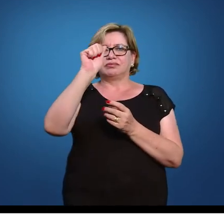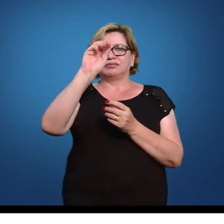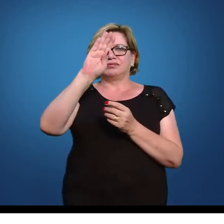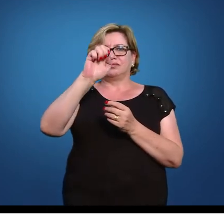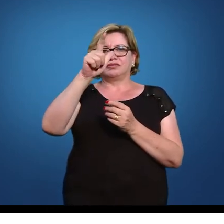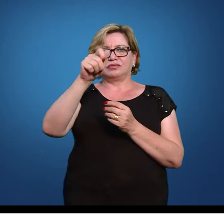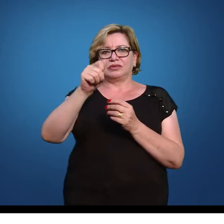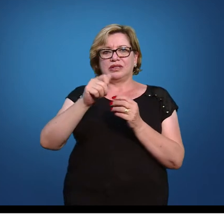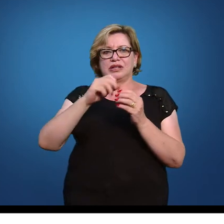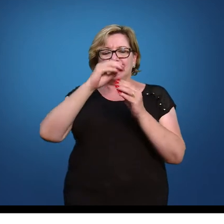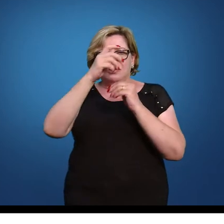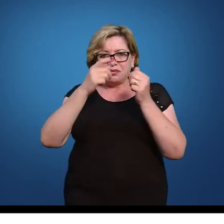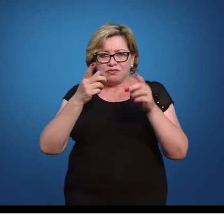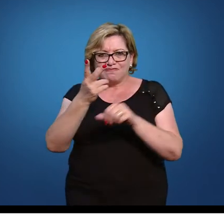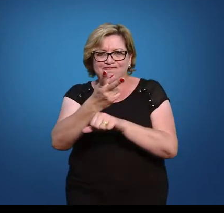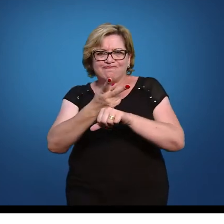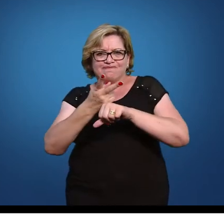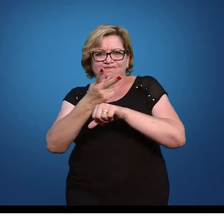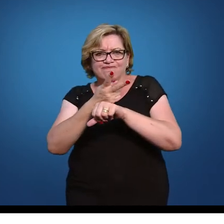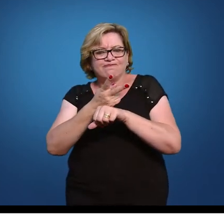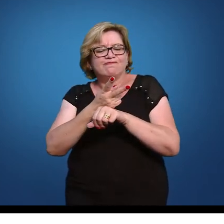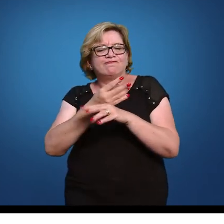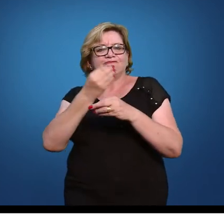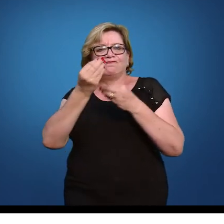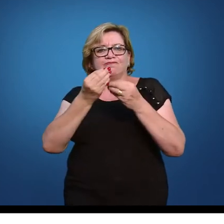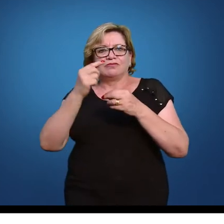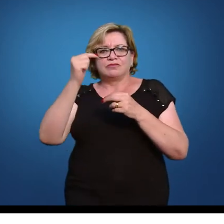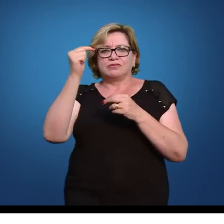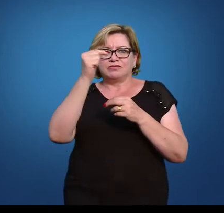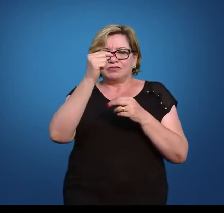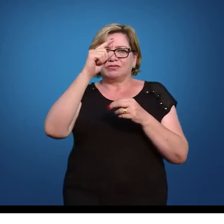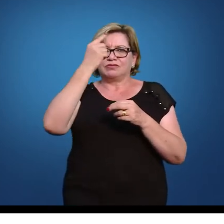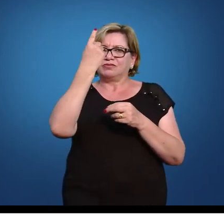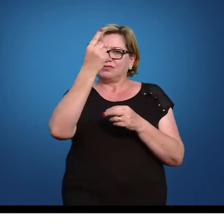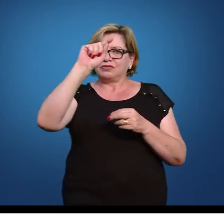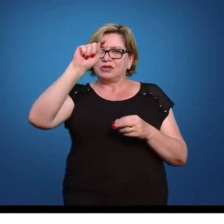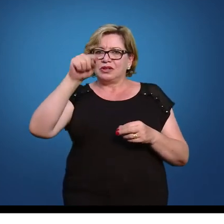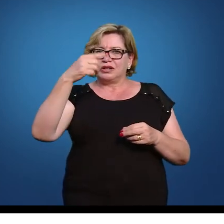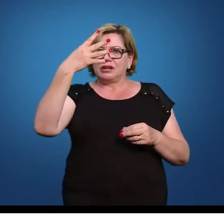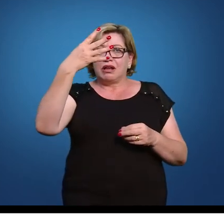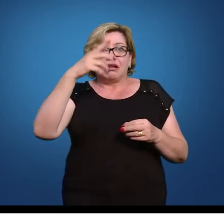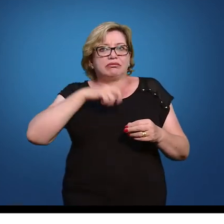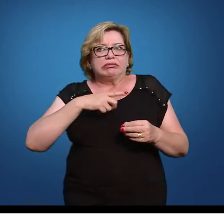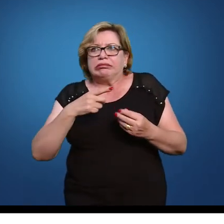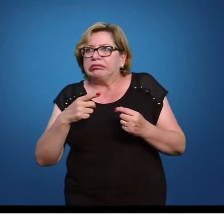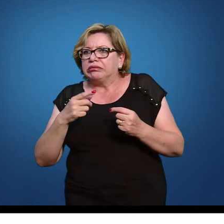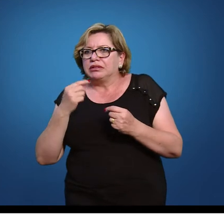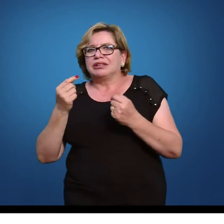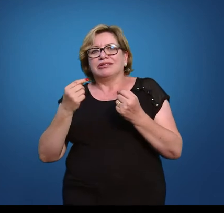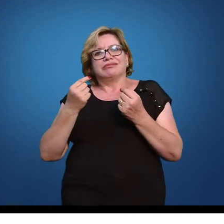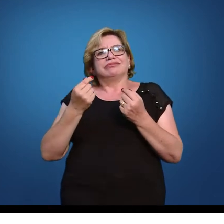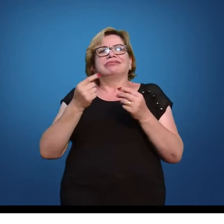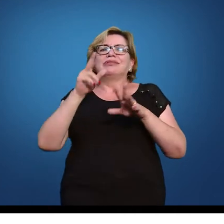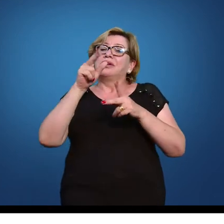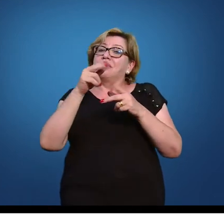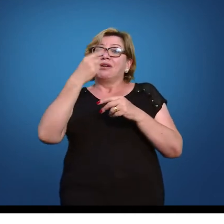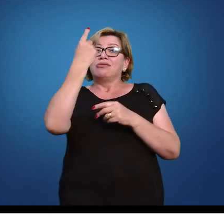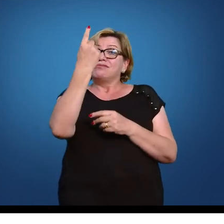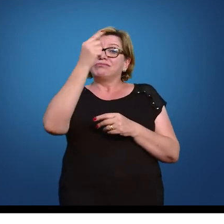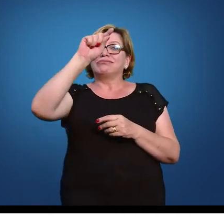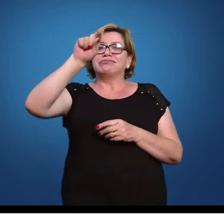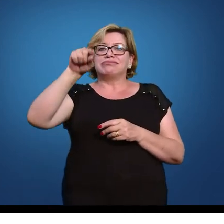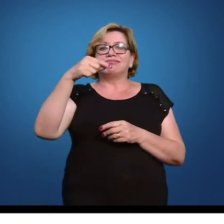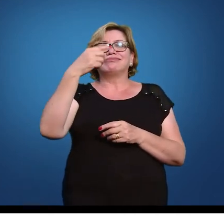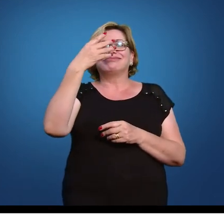eu vou recorrer até o menos 1,4 aí você vai falar mas não tem menos 1,4 não tem mesmo